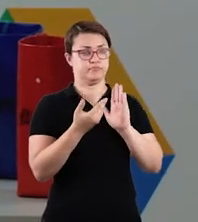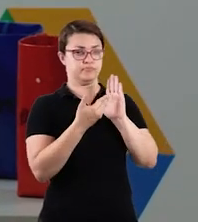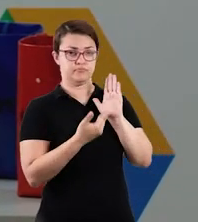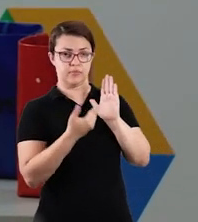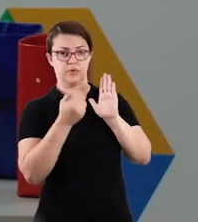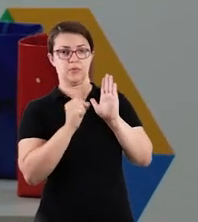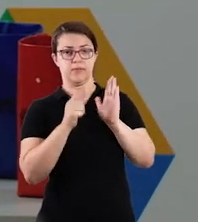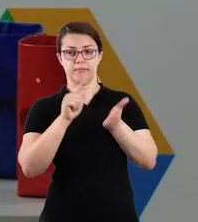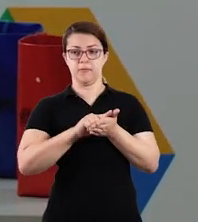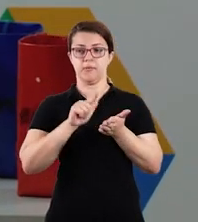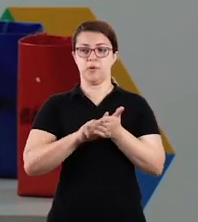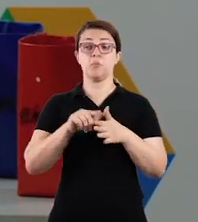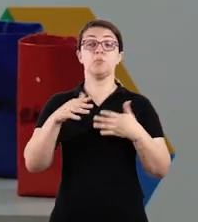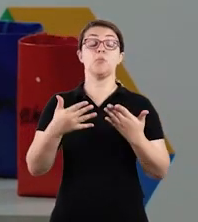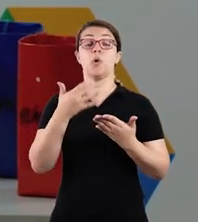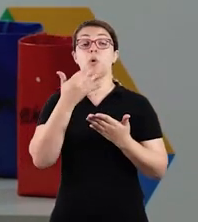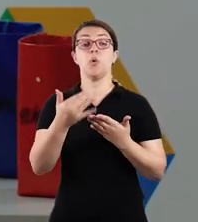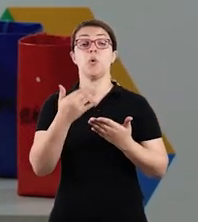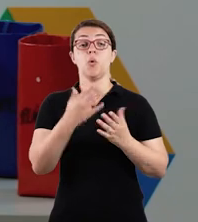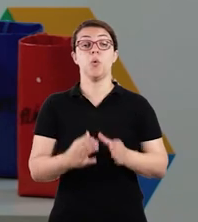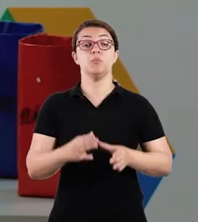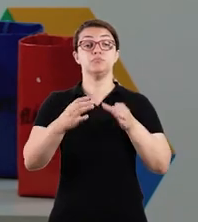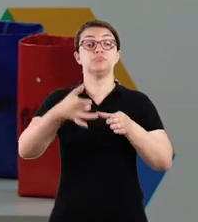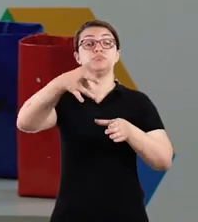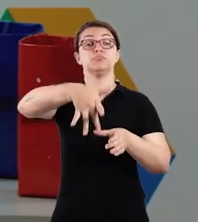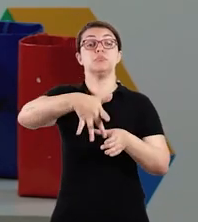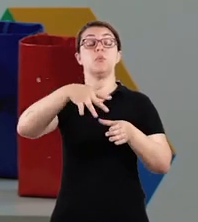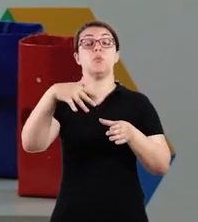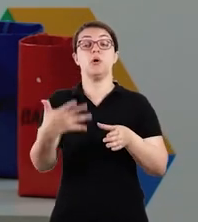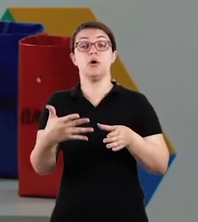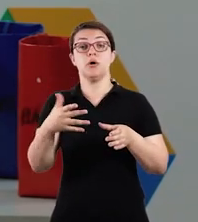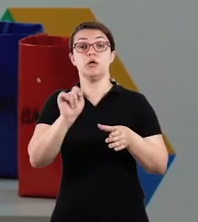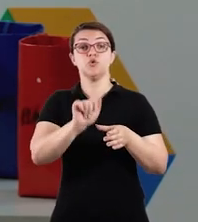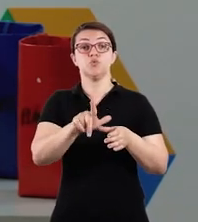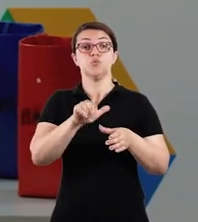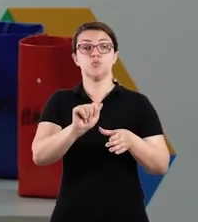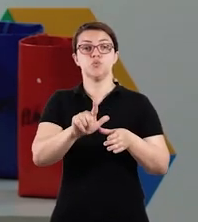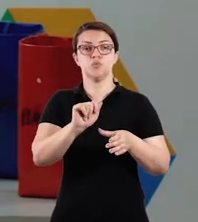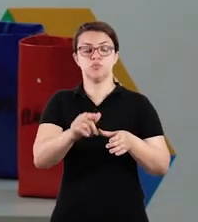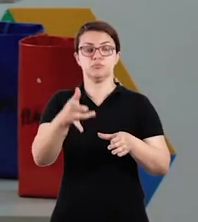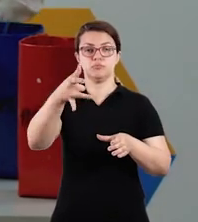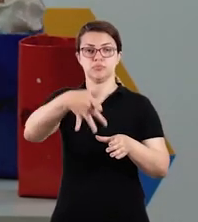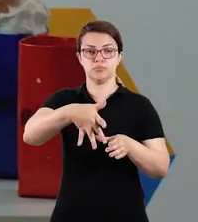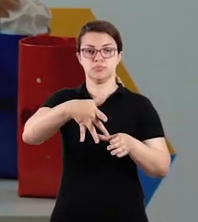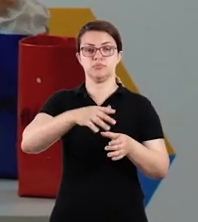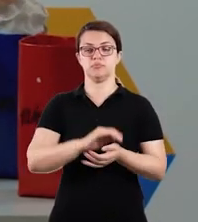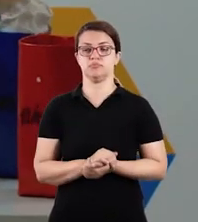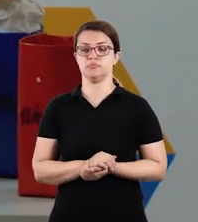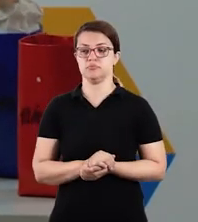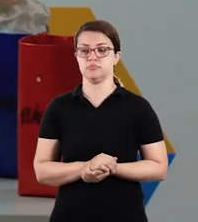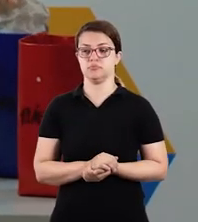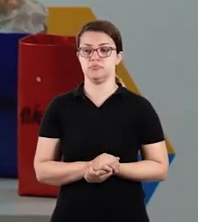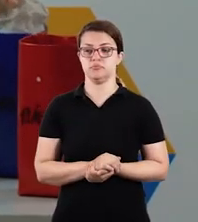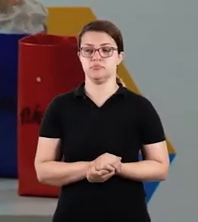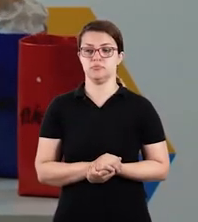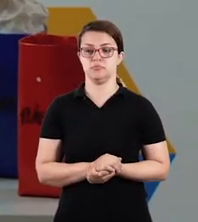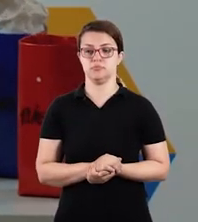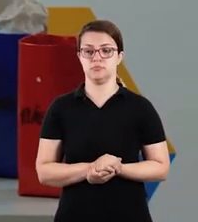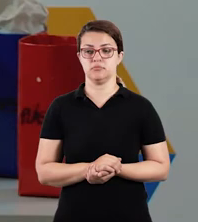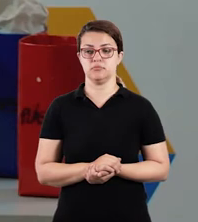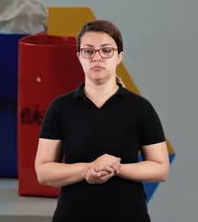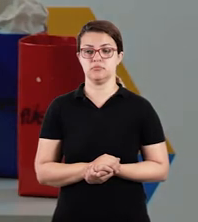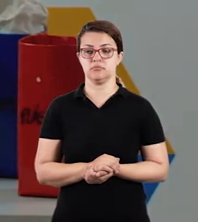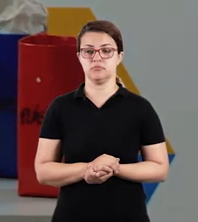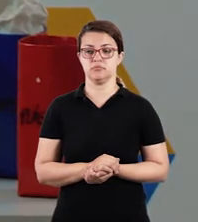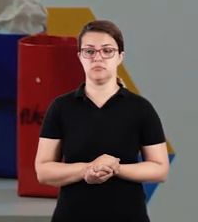primeiro aqui, ó. O papel. O papel, qual das garrafinhas que eu reciclo? Na cor azul. Então, vamos jogar o papel fora aqui, ó.